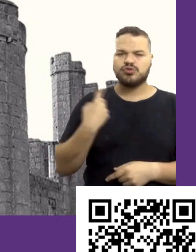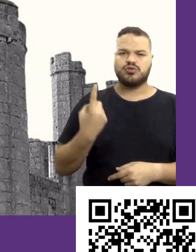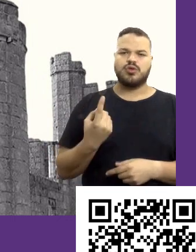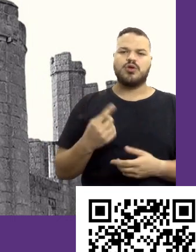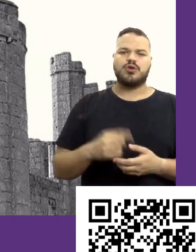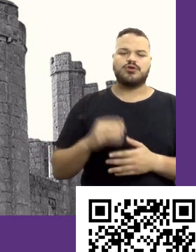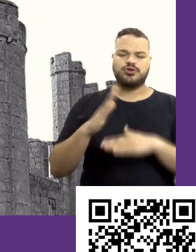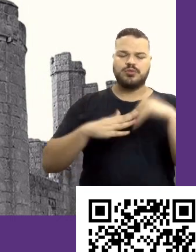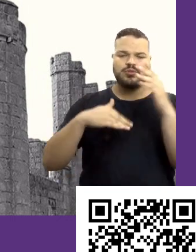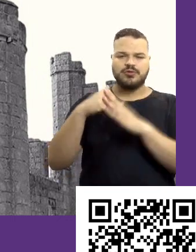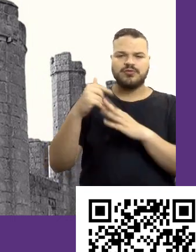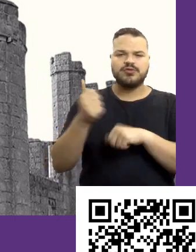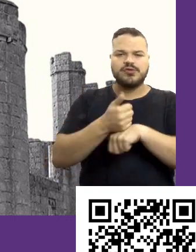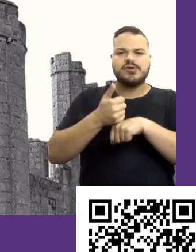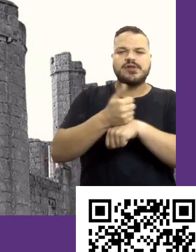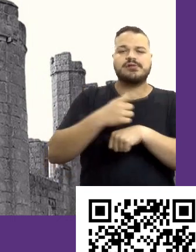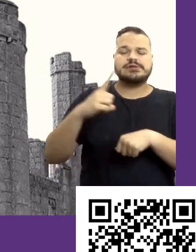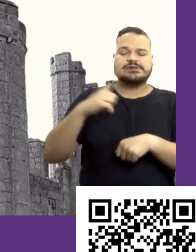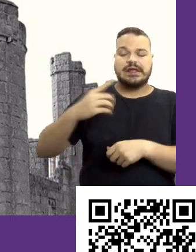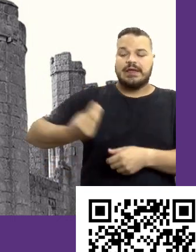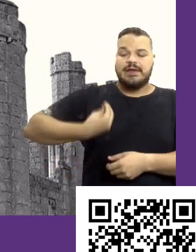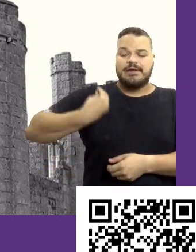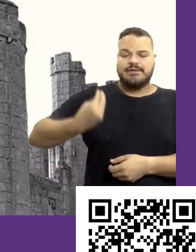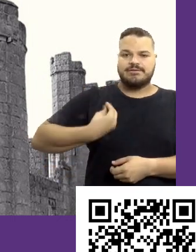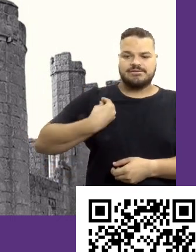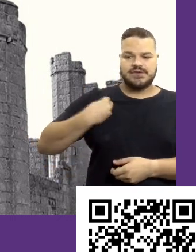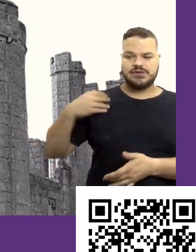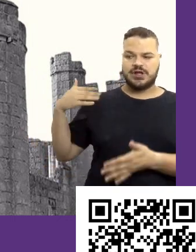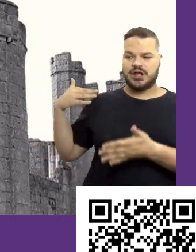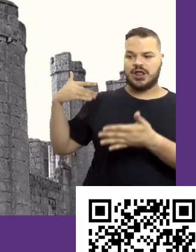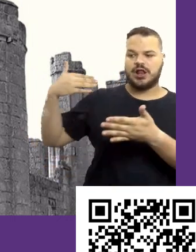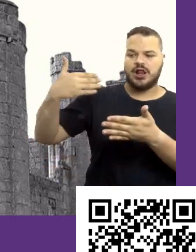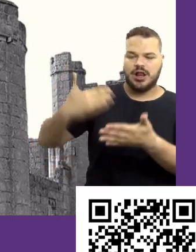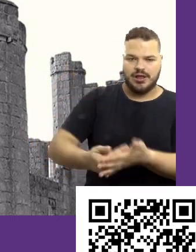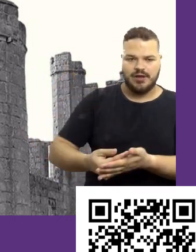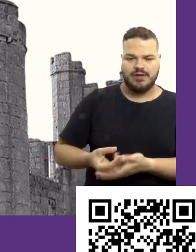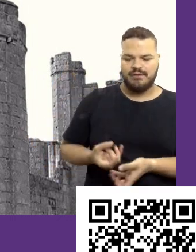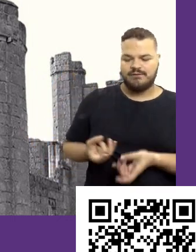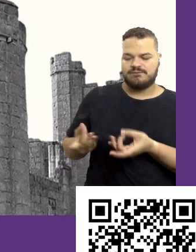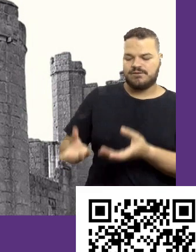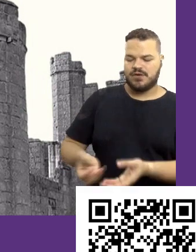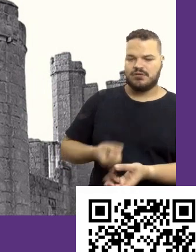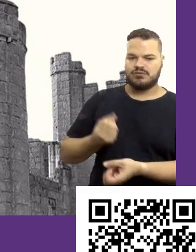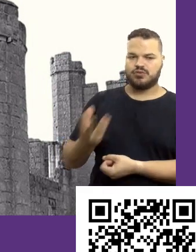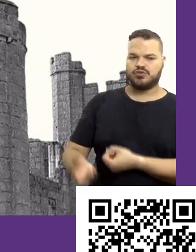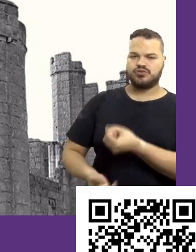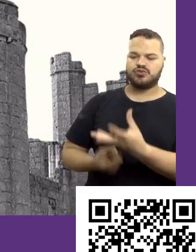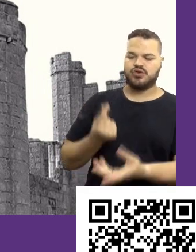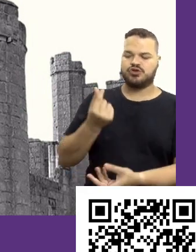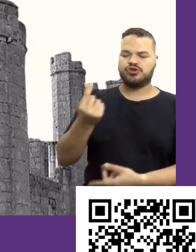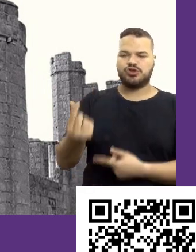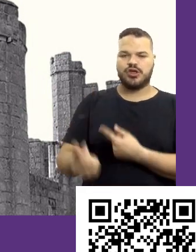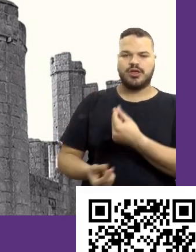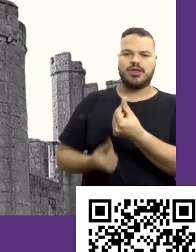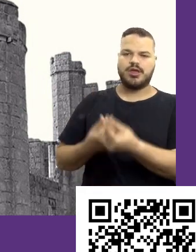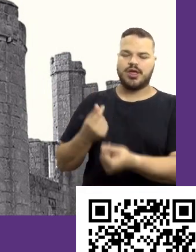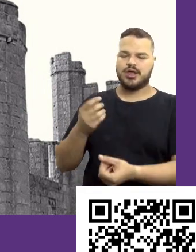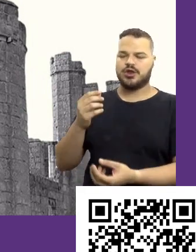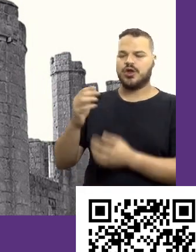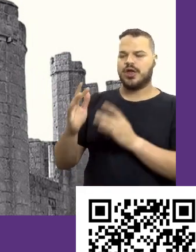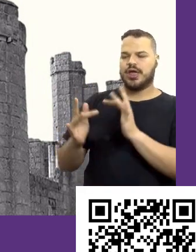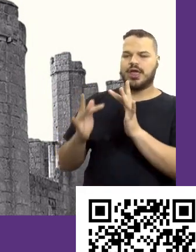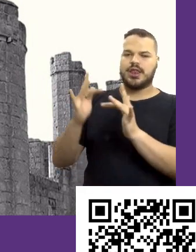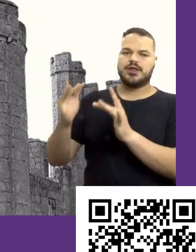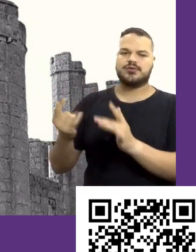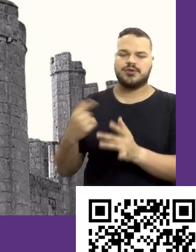em passar a nossa vida profissional inteira investindo tempo, dinheiro e relacionamento para melhorar algo que a gente